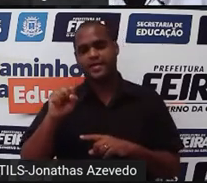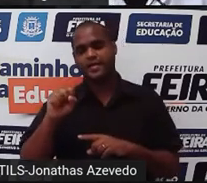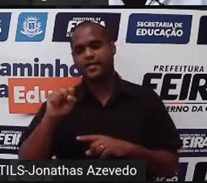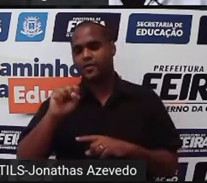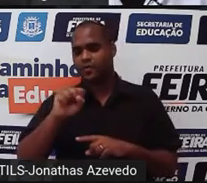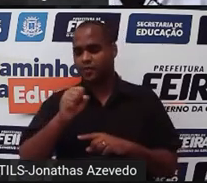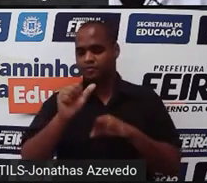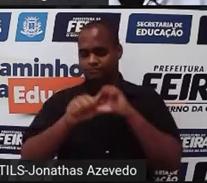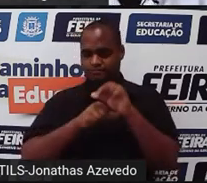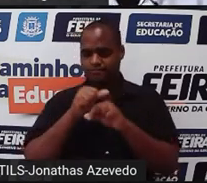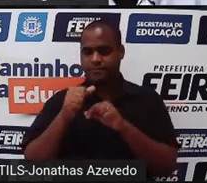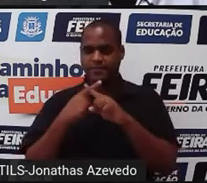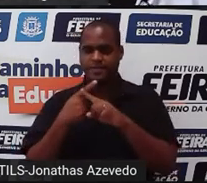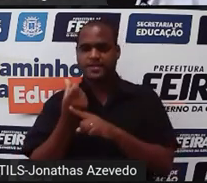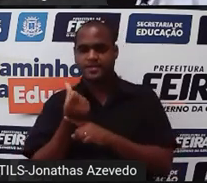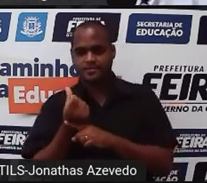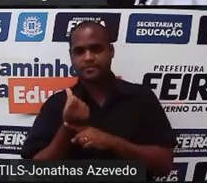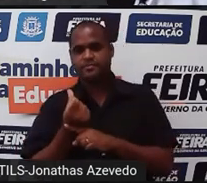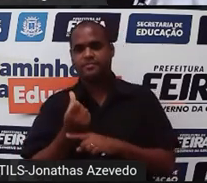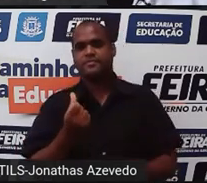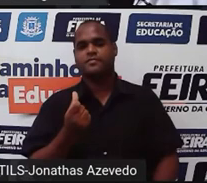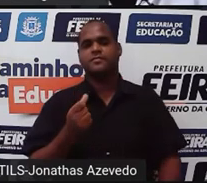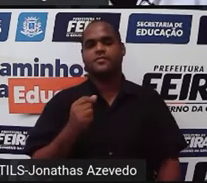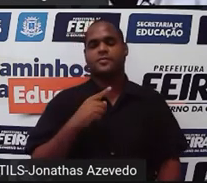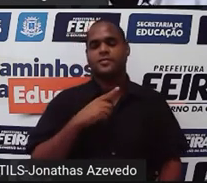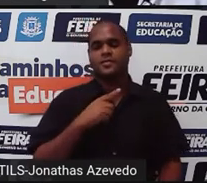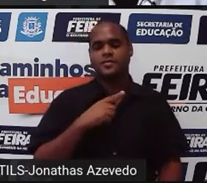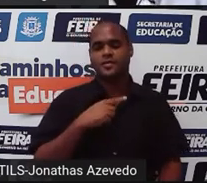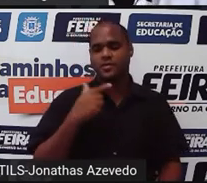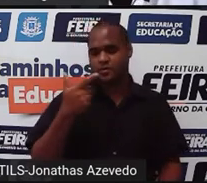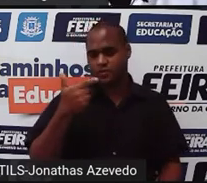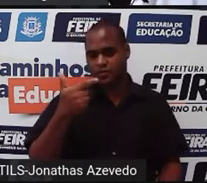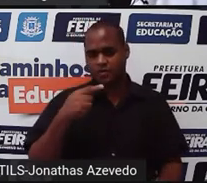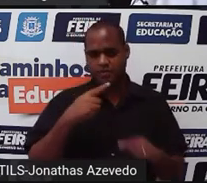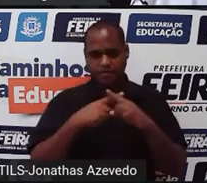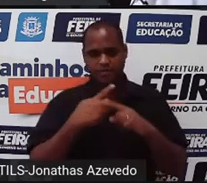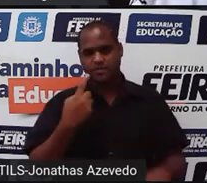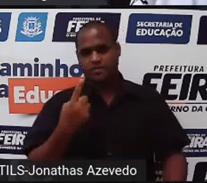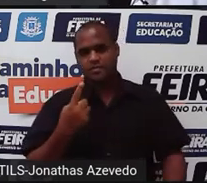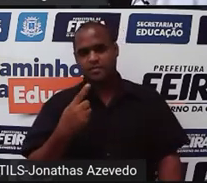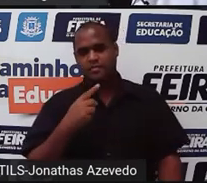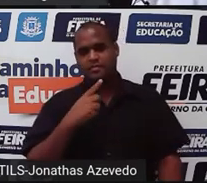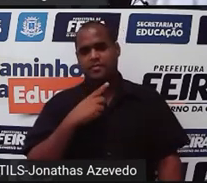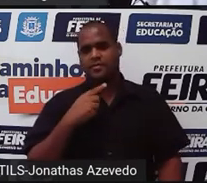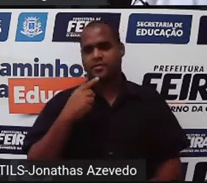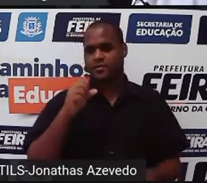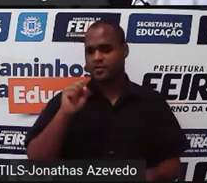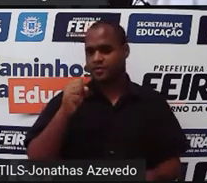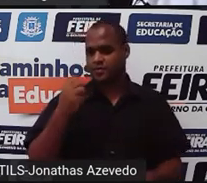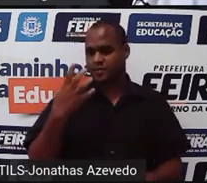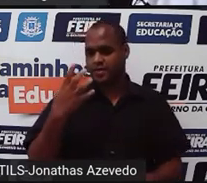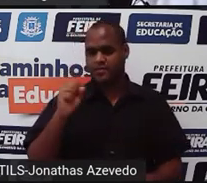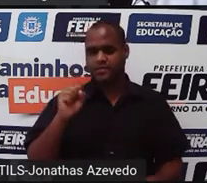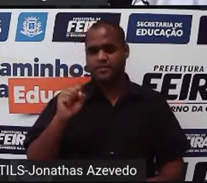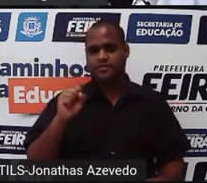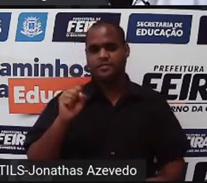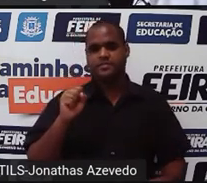y está valendo 6 8 vezes 6 então eu faço 12 vezes 1 que dá 12 8 vezes 6 48